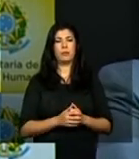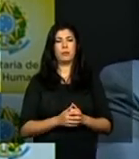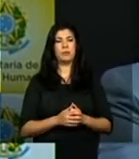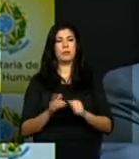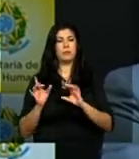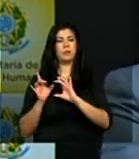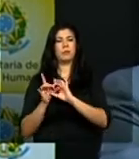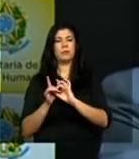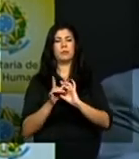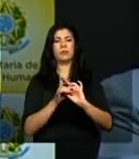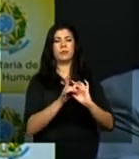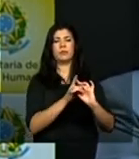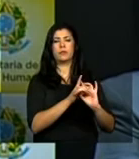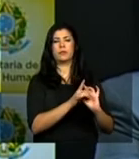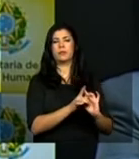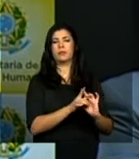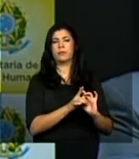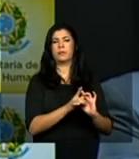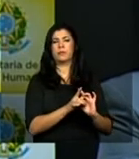sentido de que